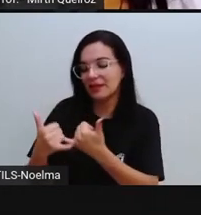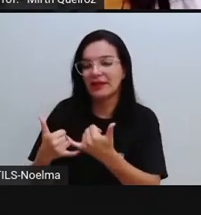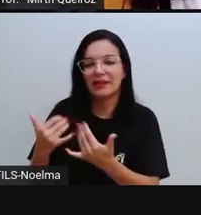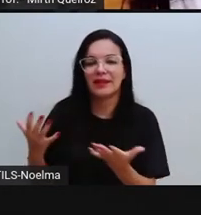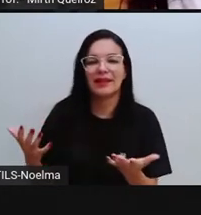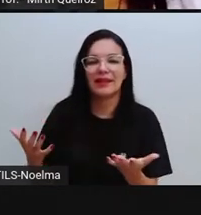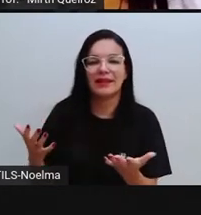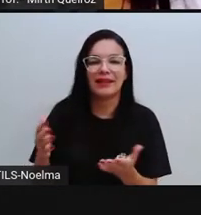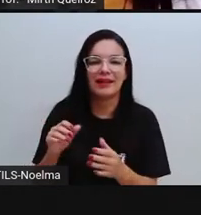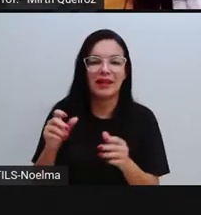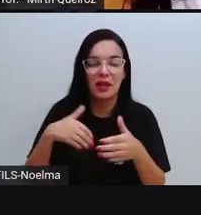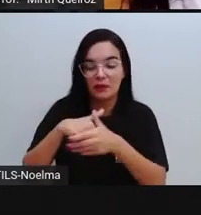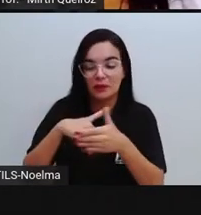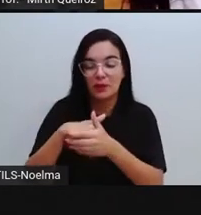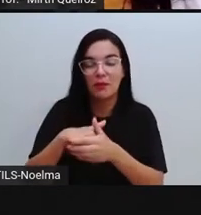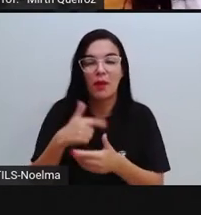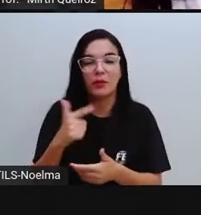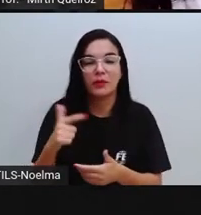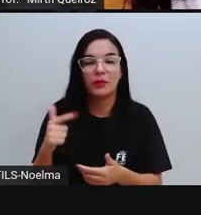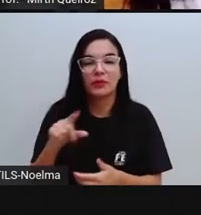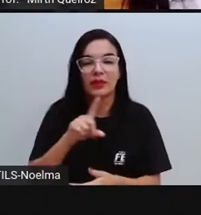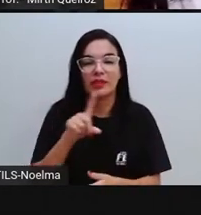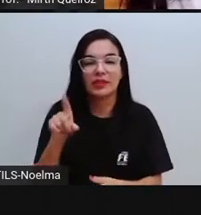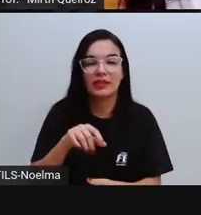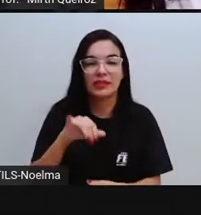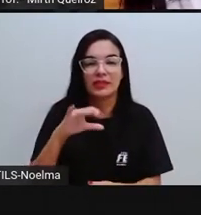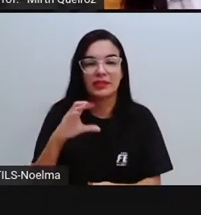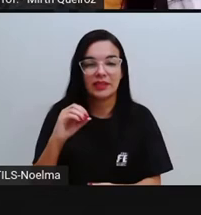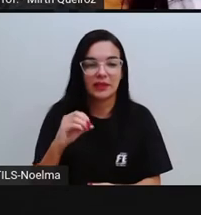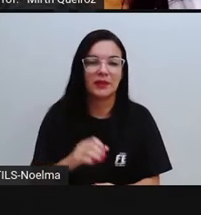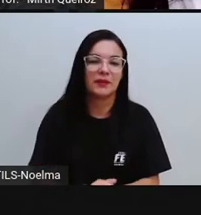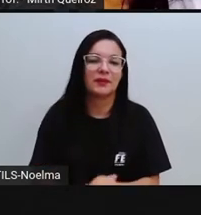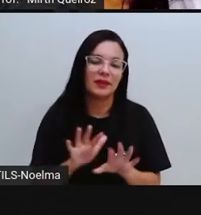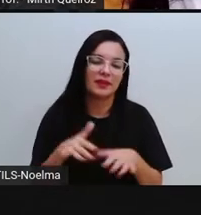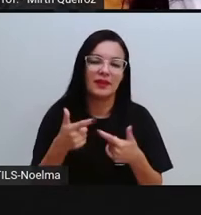o objetivo aí só é gerar o quê? Um humor, certo?